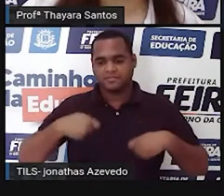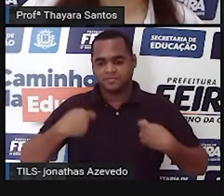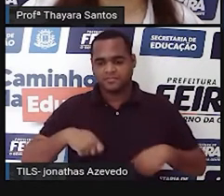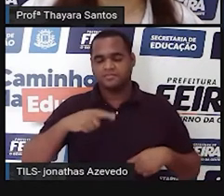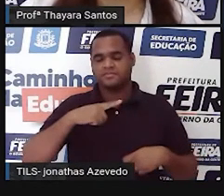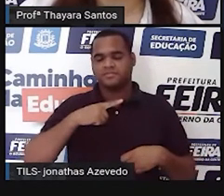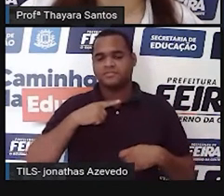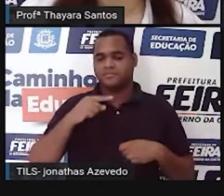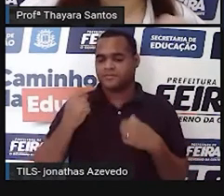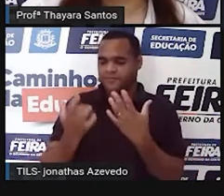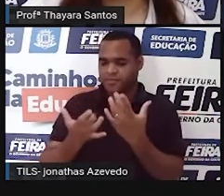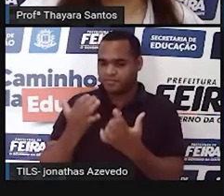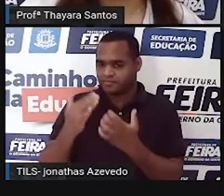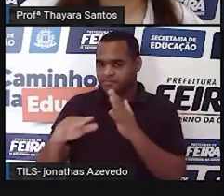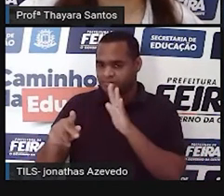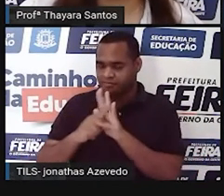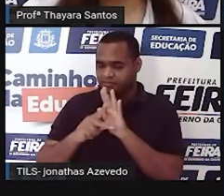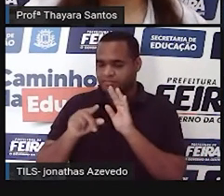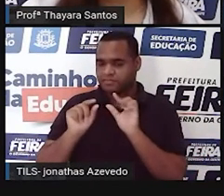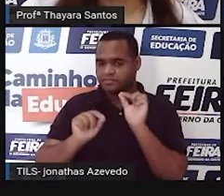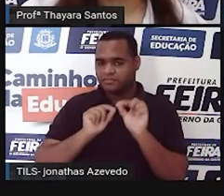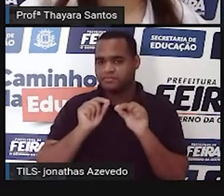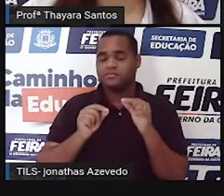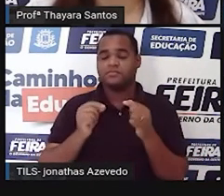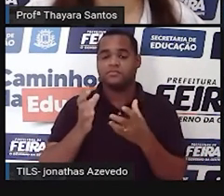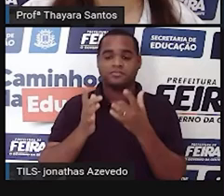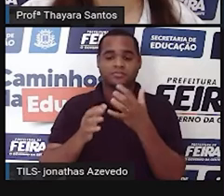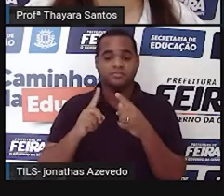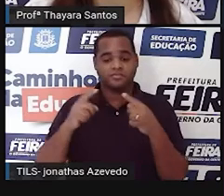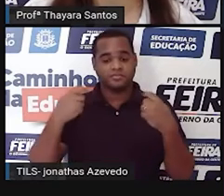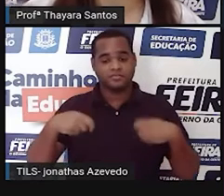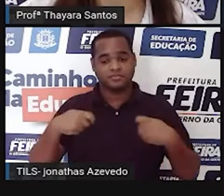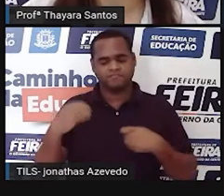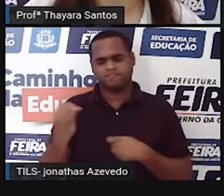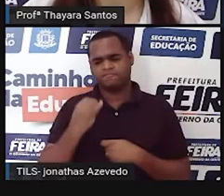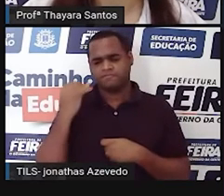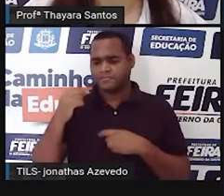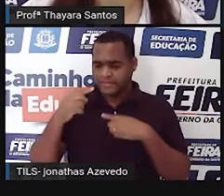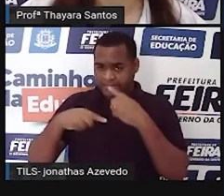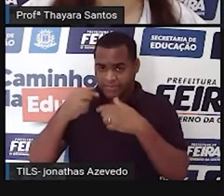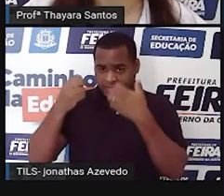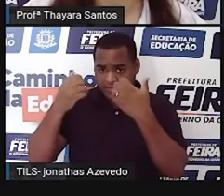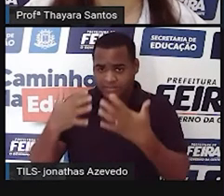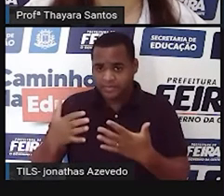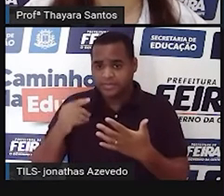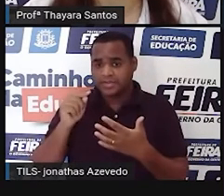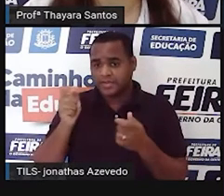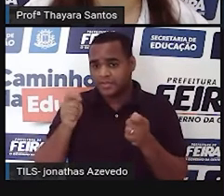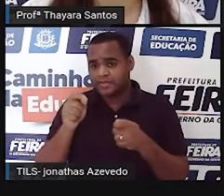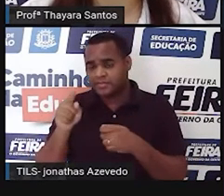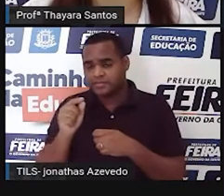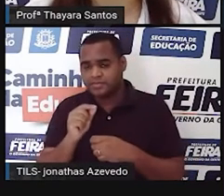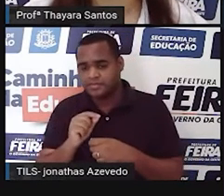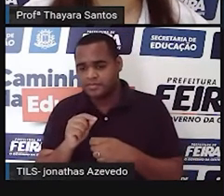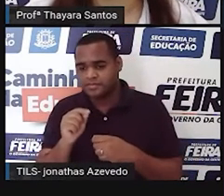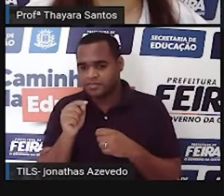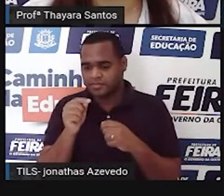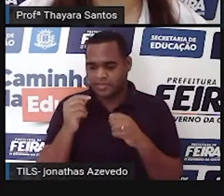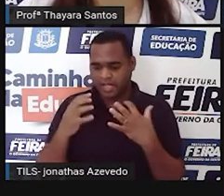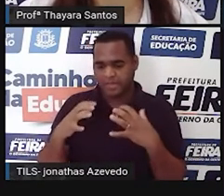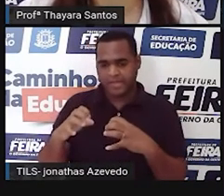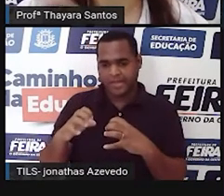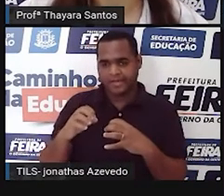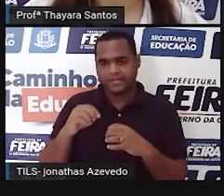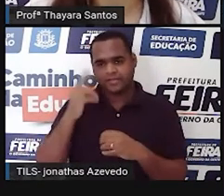colocar esse fogo, provocar essas queimadas, justamente para que depois essa vegetação seca não pegue fogo